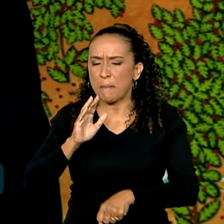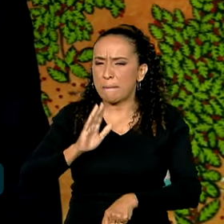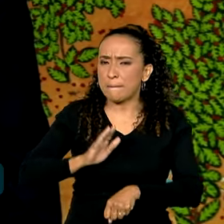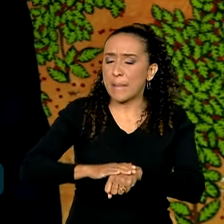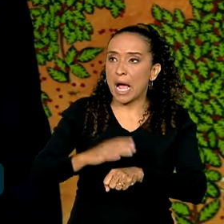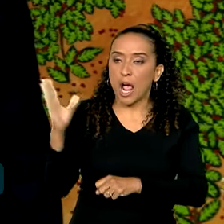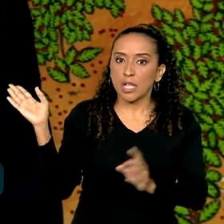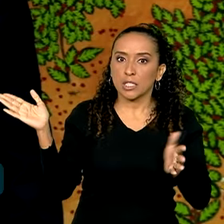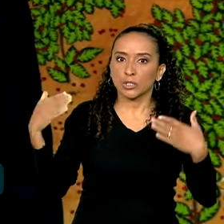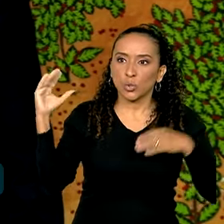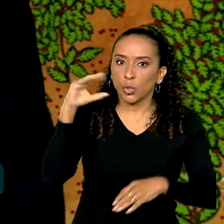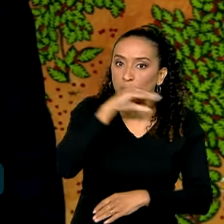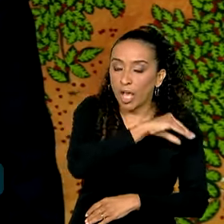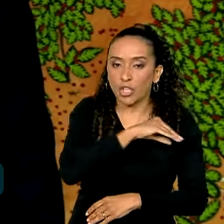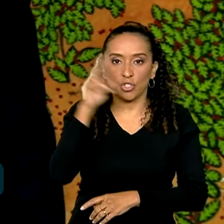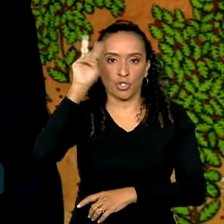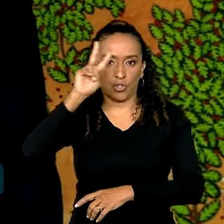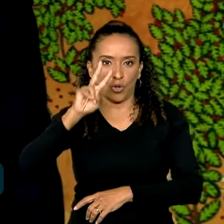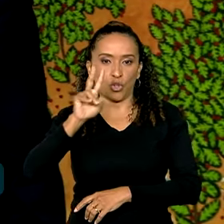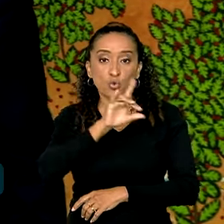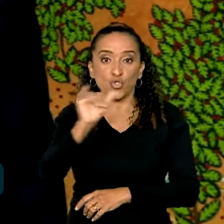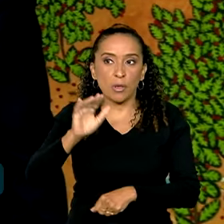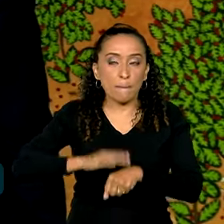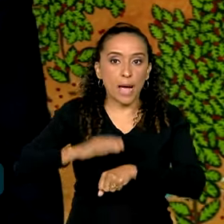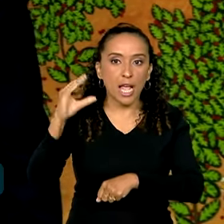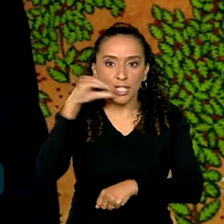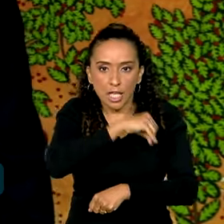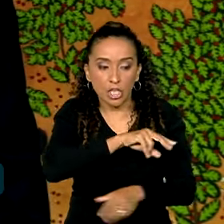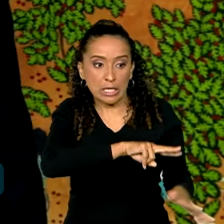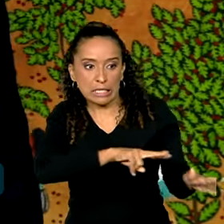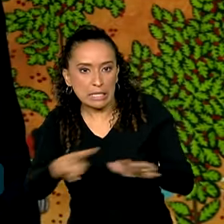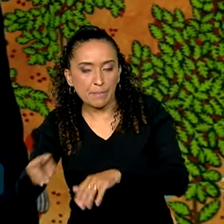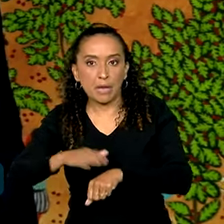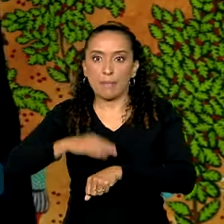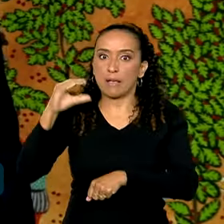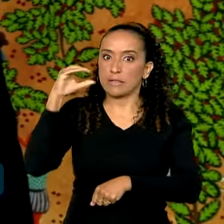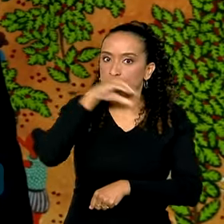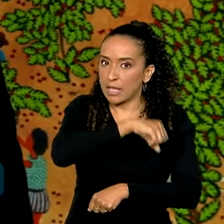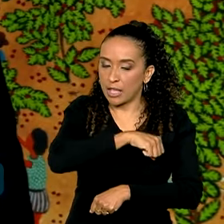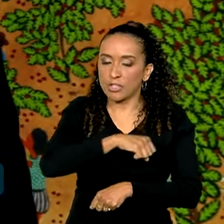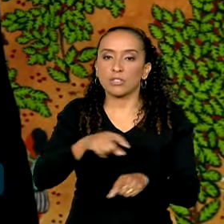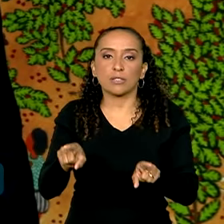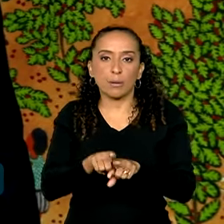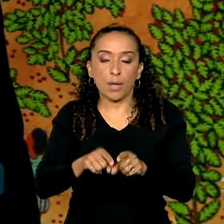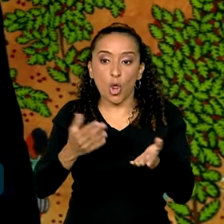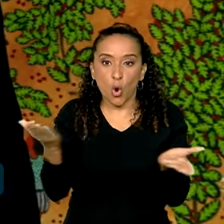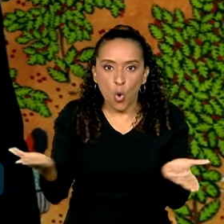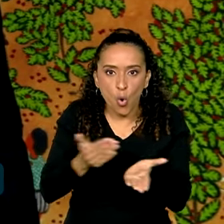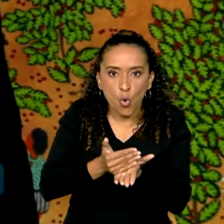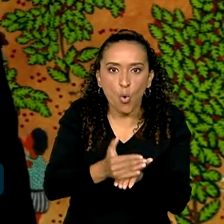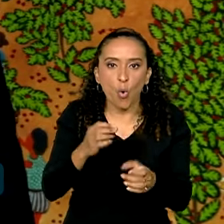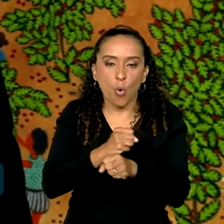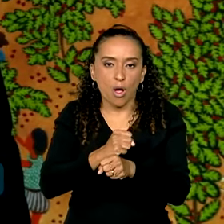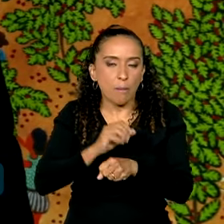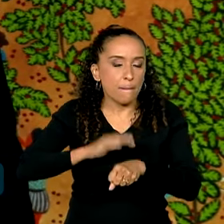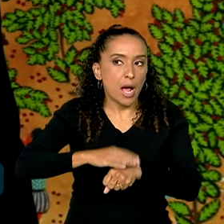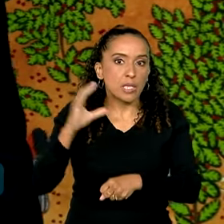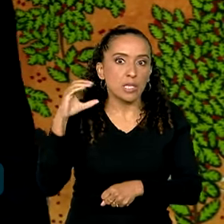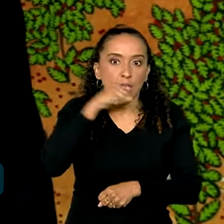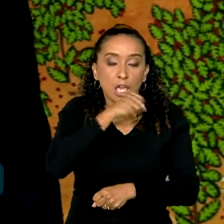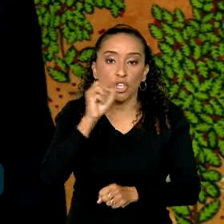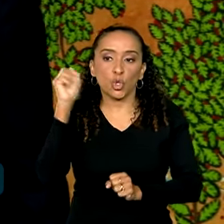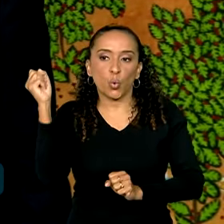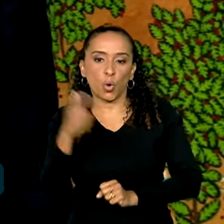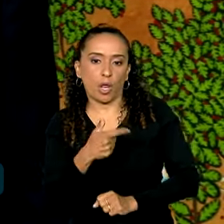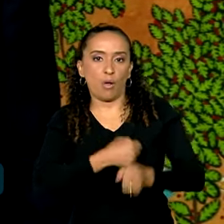quente da história, o dia mais quente da história, a semana mais quente da história e começamos esse ano já mais quente do ano passado.